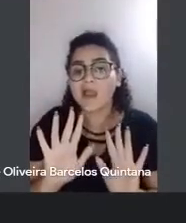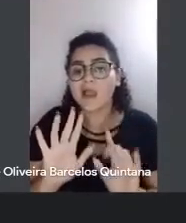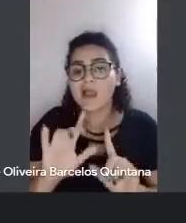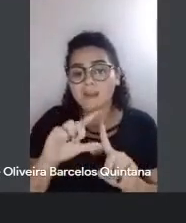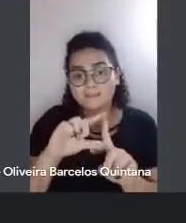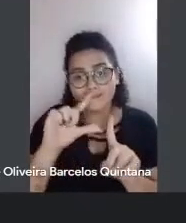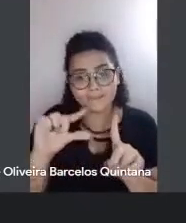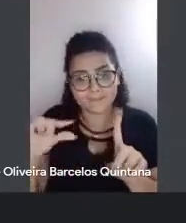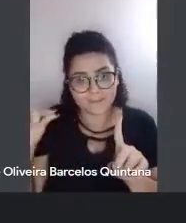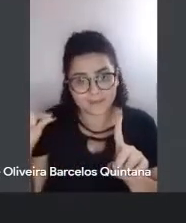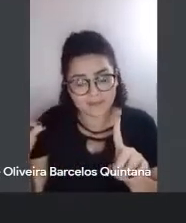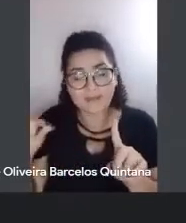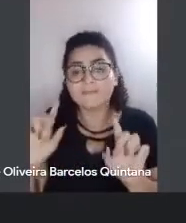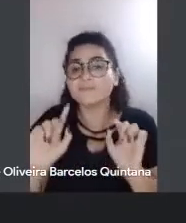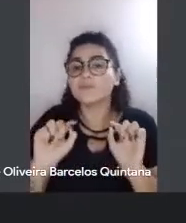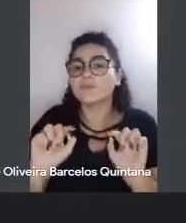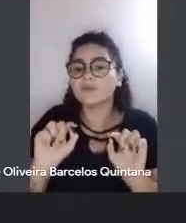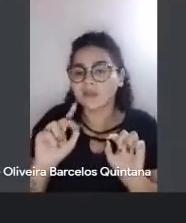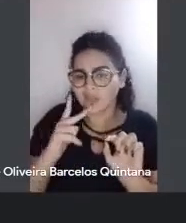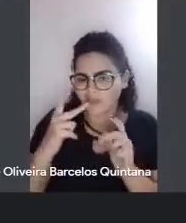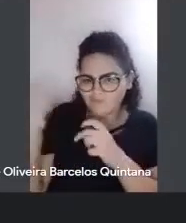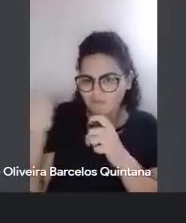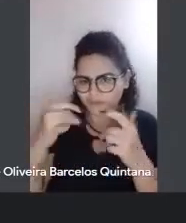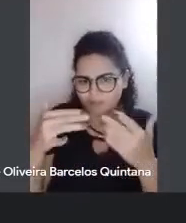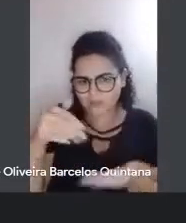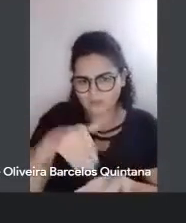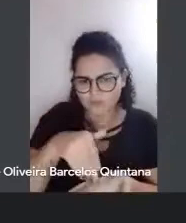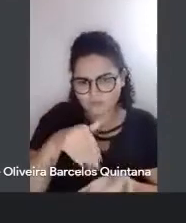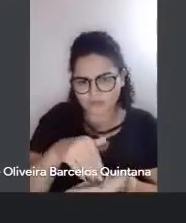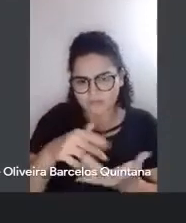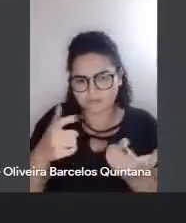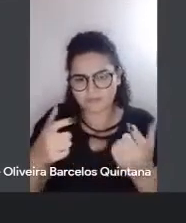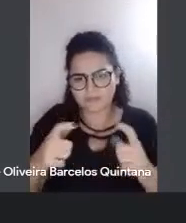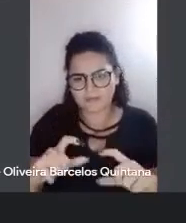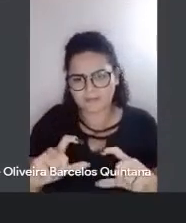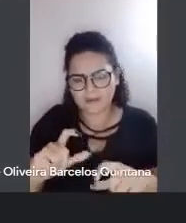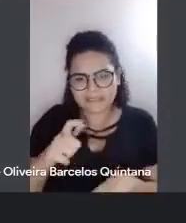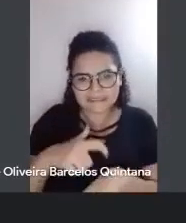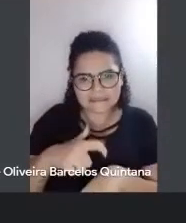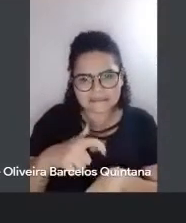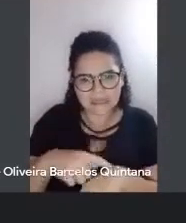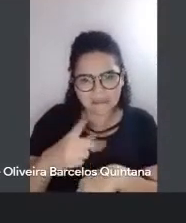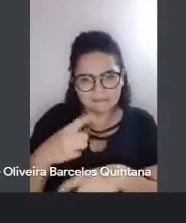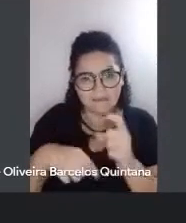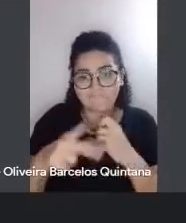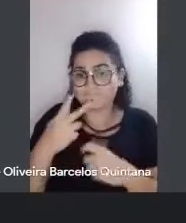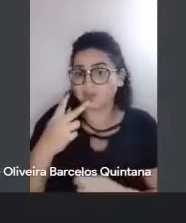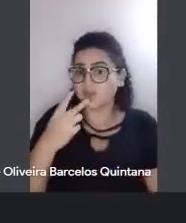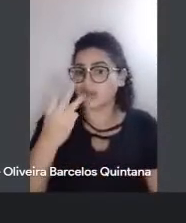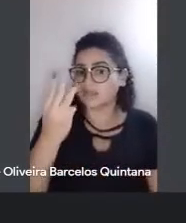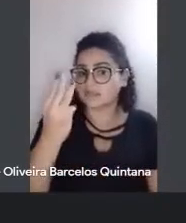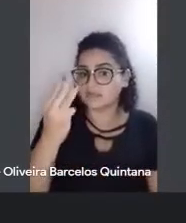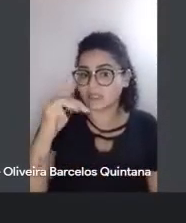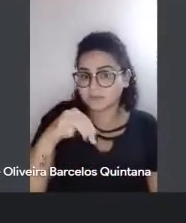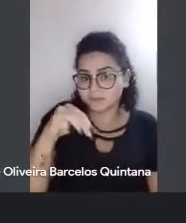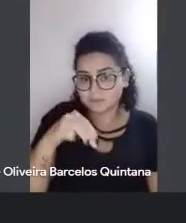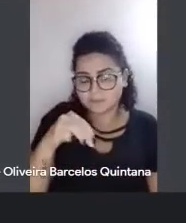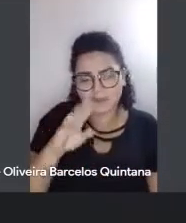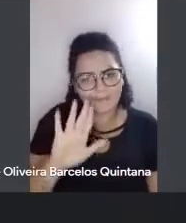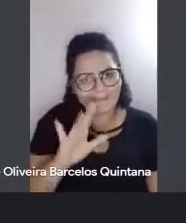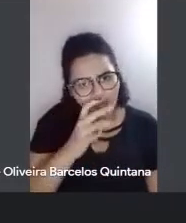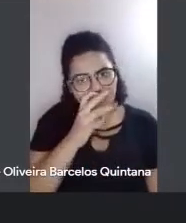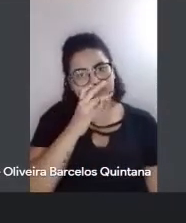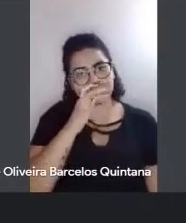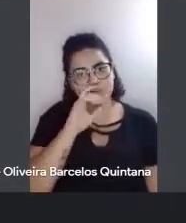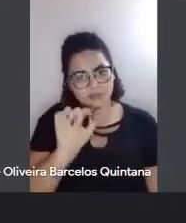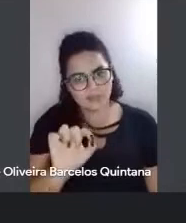me permitem, eu vou ler só o último parágrafo, que eu estou superando o meu tempo, a Anabelle falou três minutos, mas é porque é impressionante